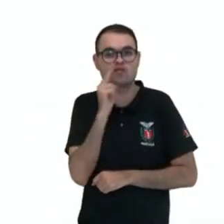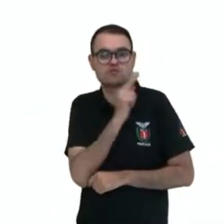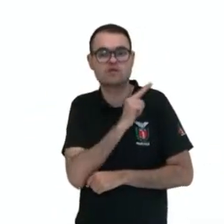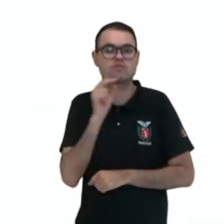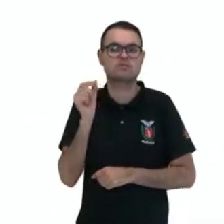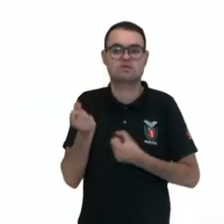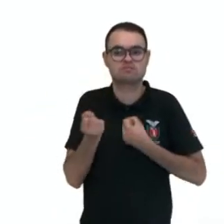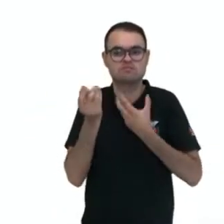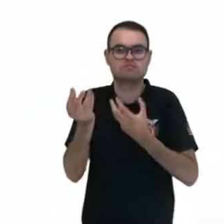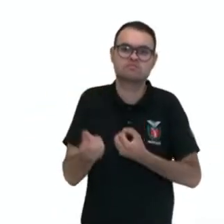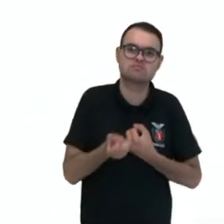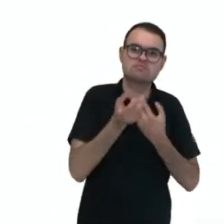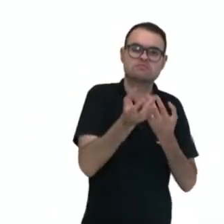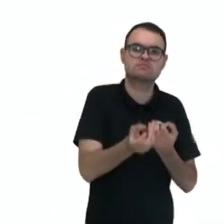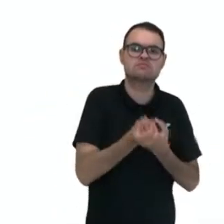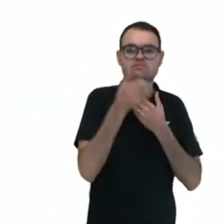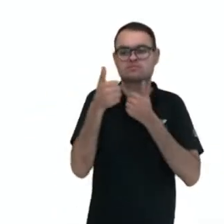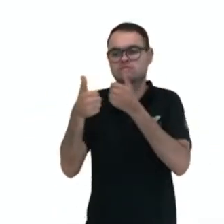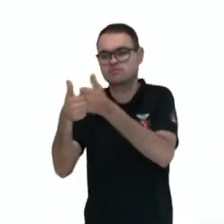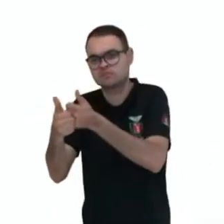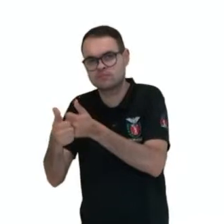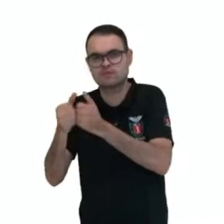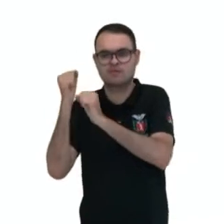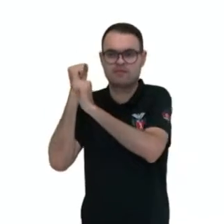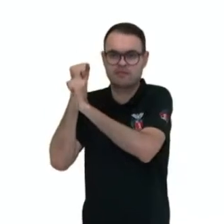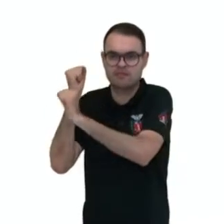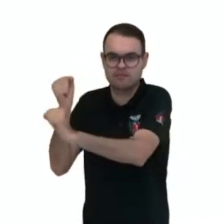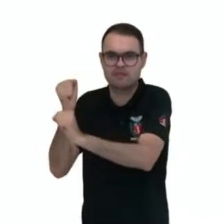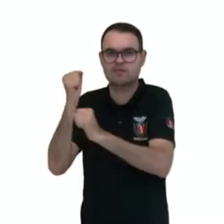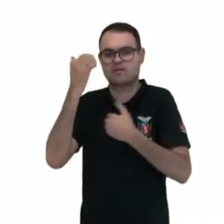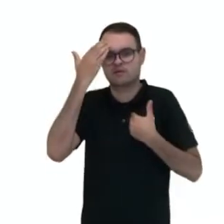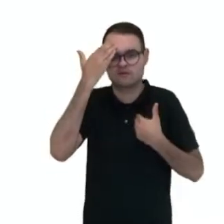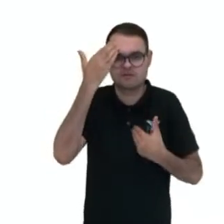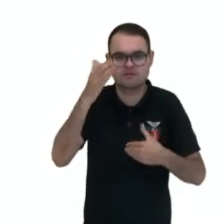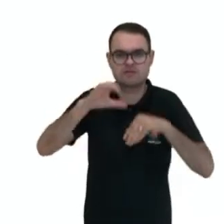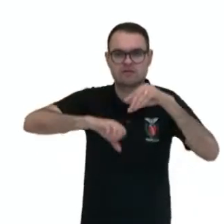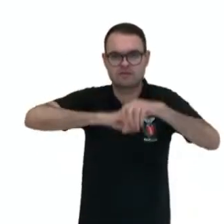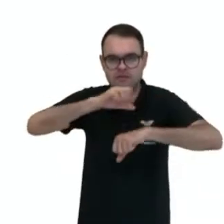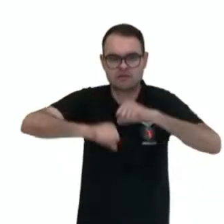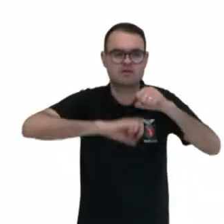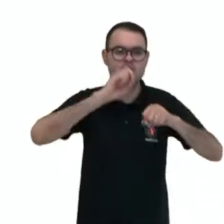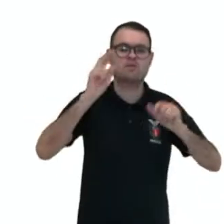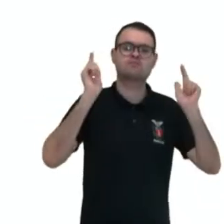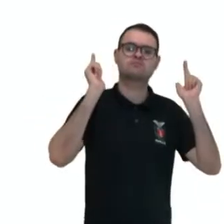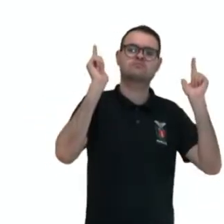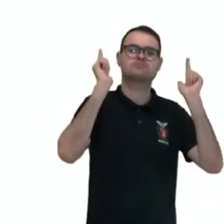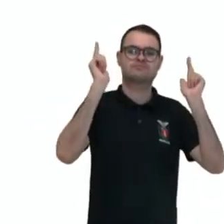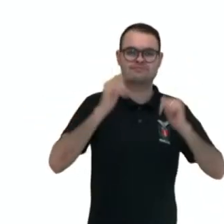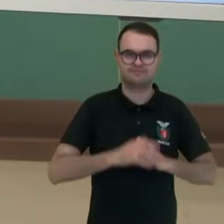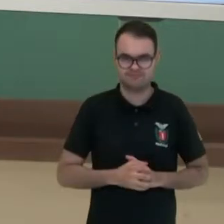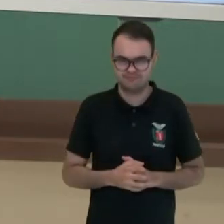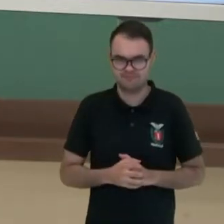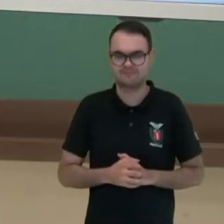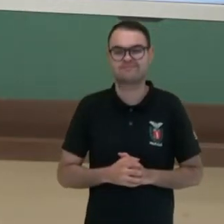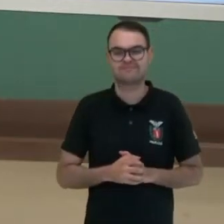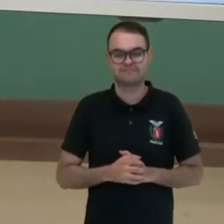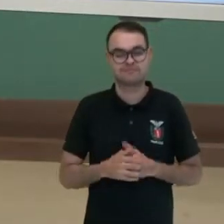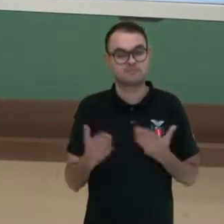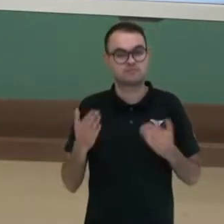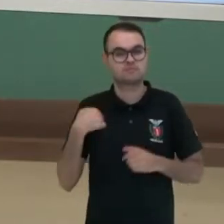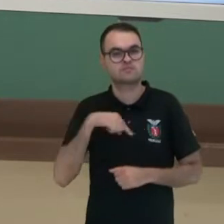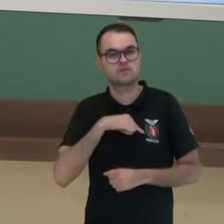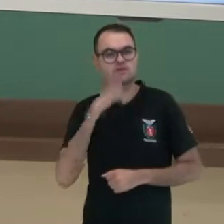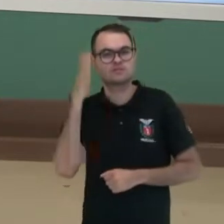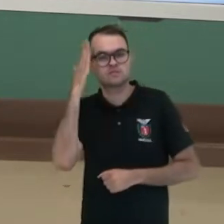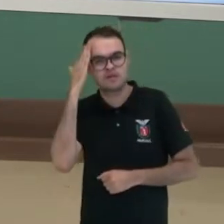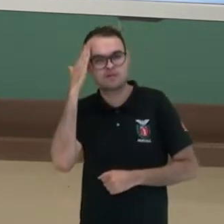se expressar, seja para se aproximar da caça, agradecer a colheita ou para diversão. Então, a gente sabe que a